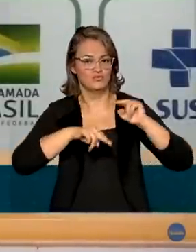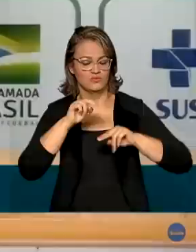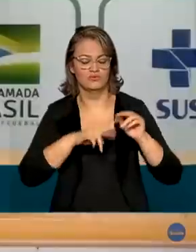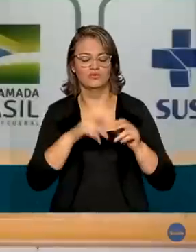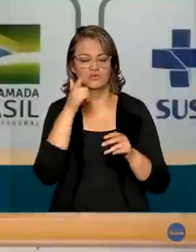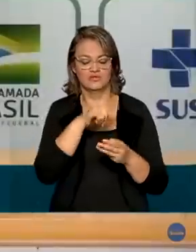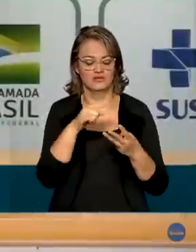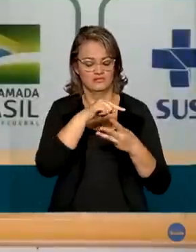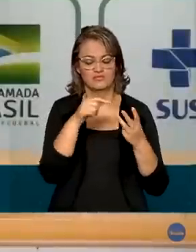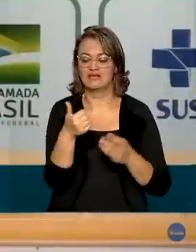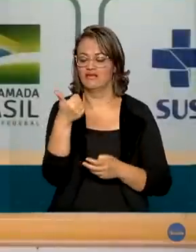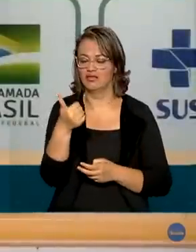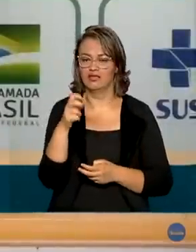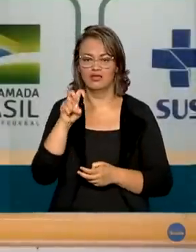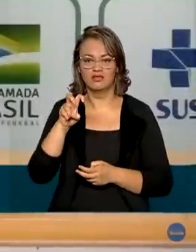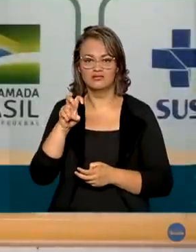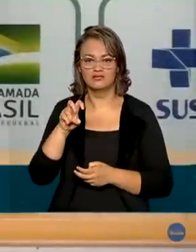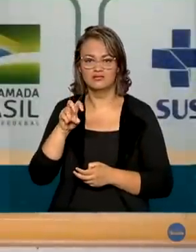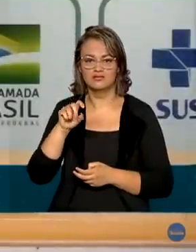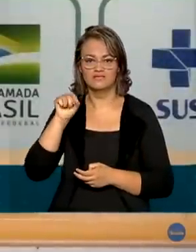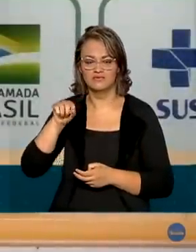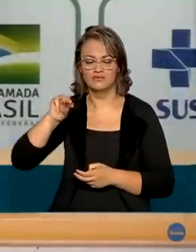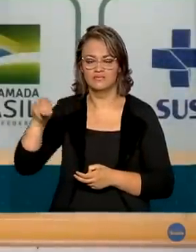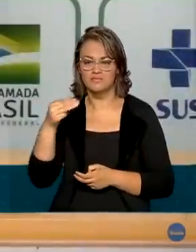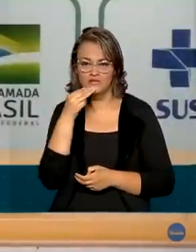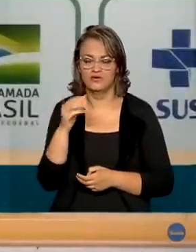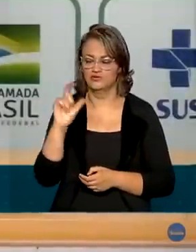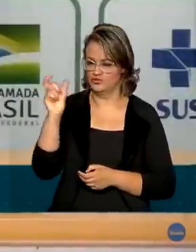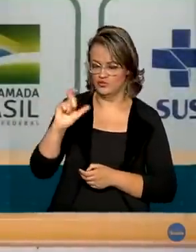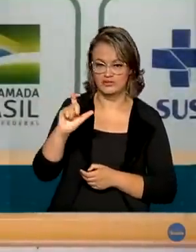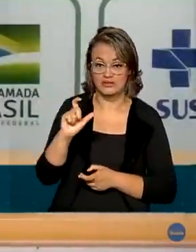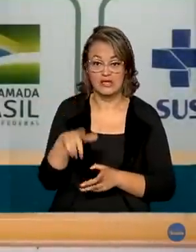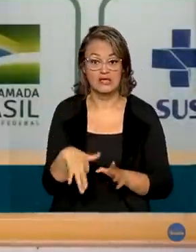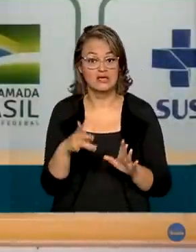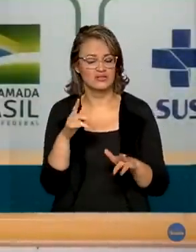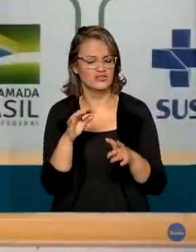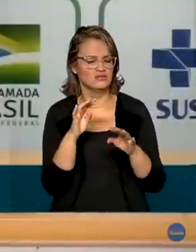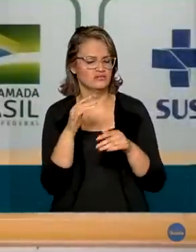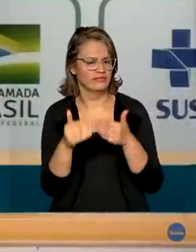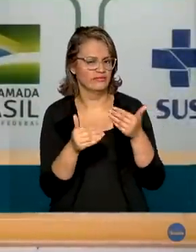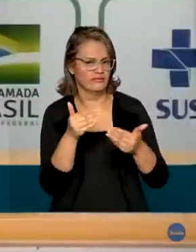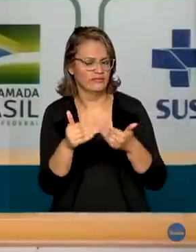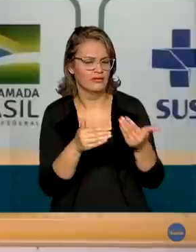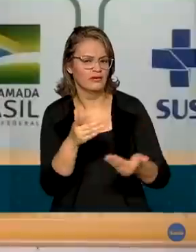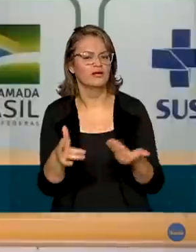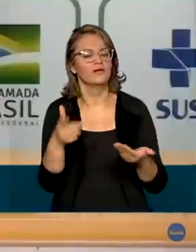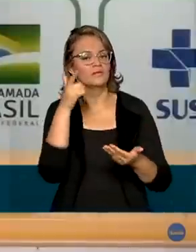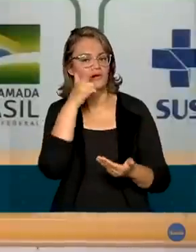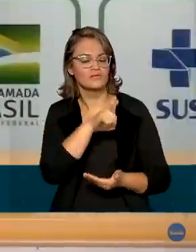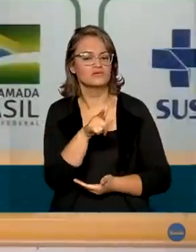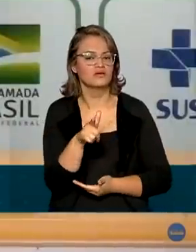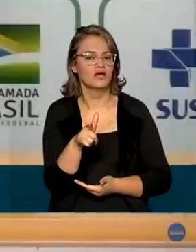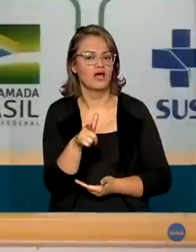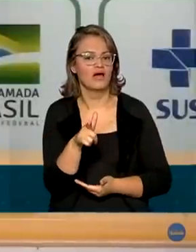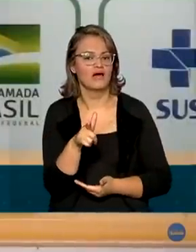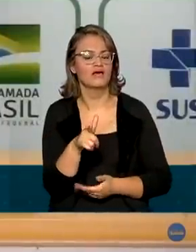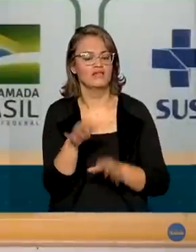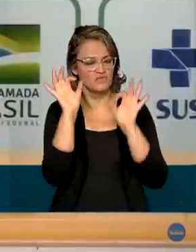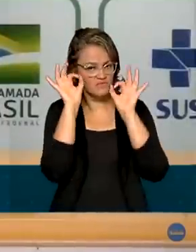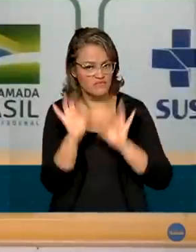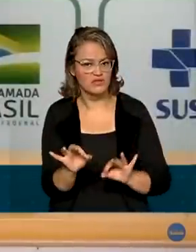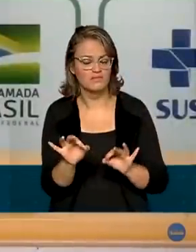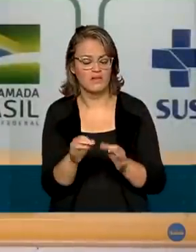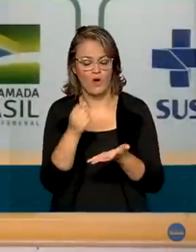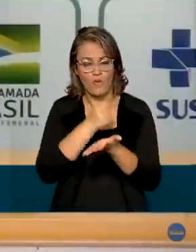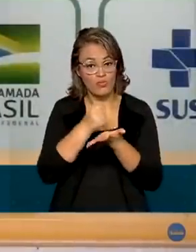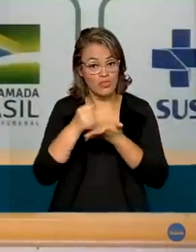,5 milhões de doses. E estamos em tratativas avançadas para aquisição e firmar